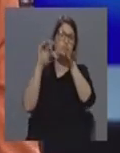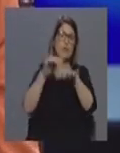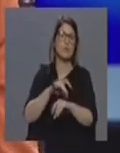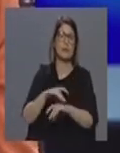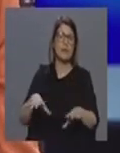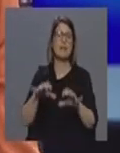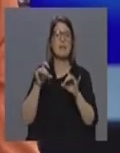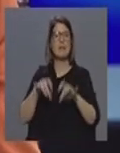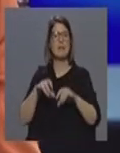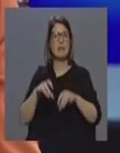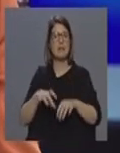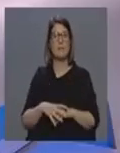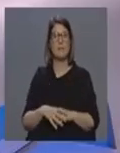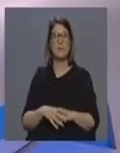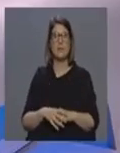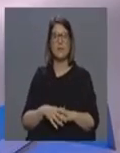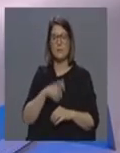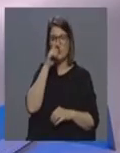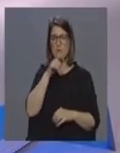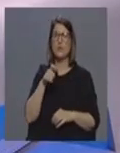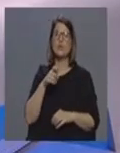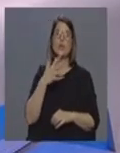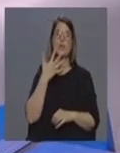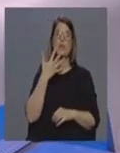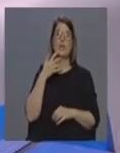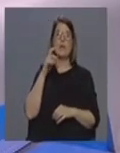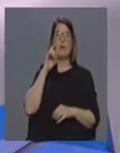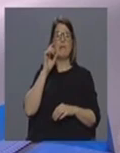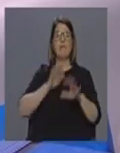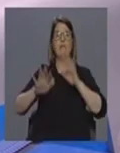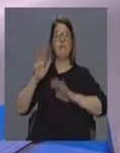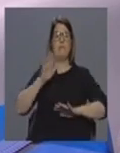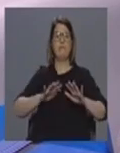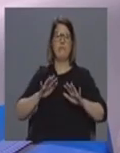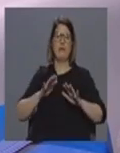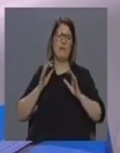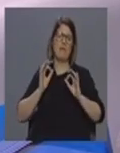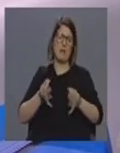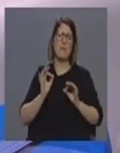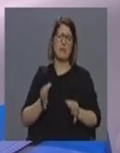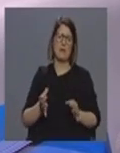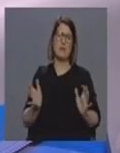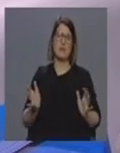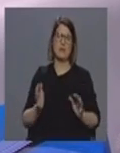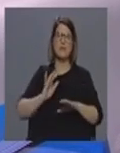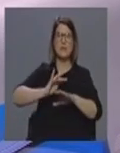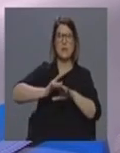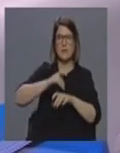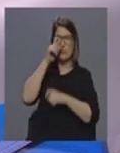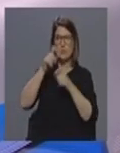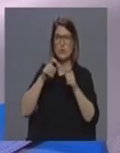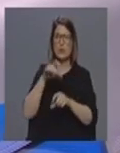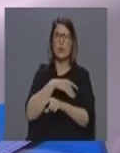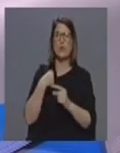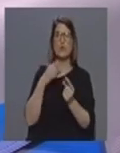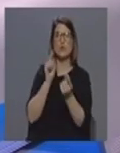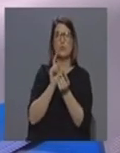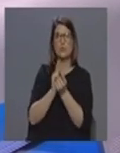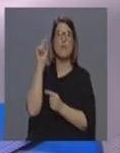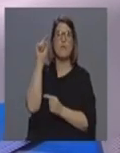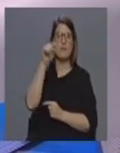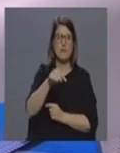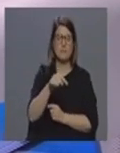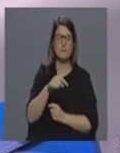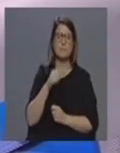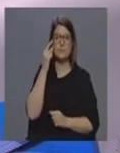Há um receio então injustificado por parte das pessoas que têm as consultas nesta altura eu penso que sim convém sensibilizar para as pessoas aparecerem nas consultas eu acho que assim